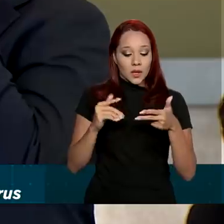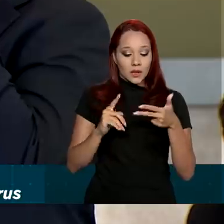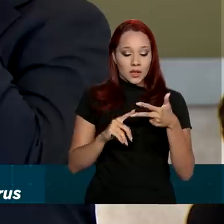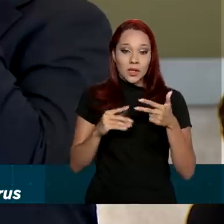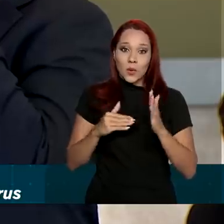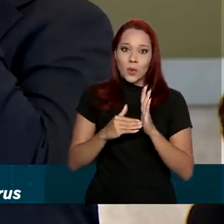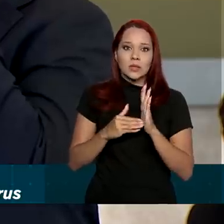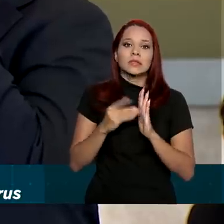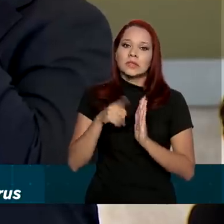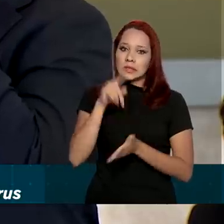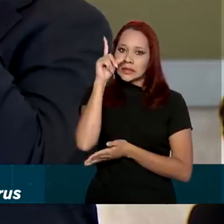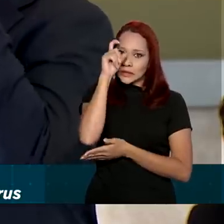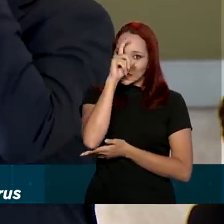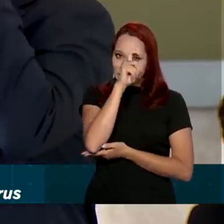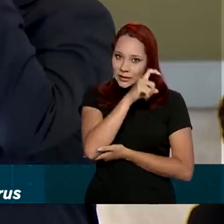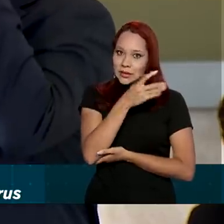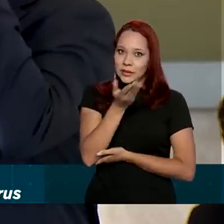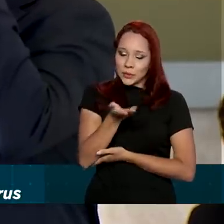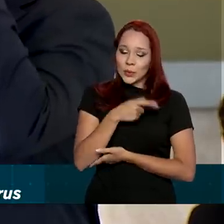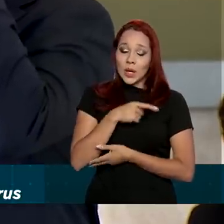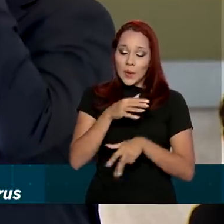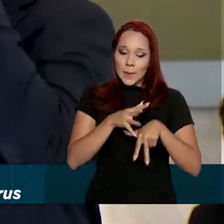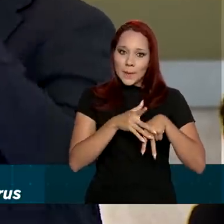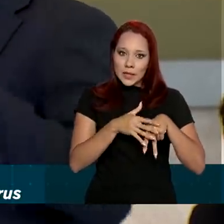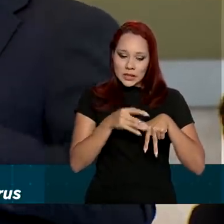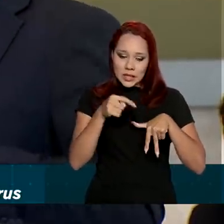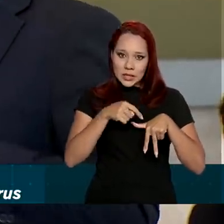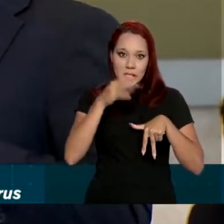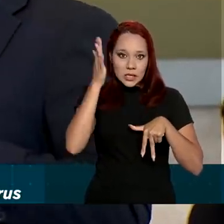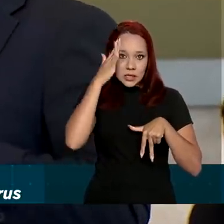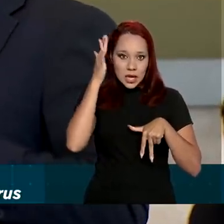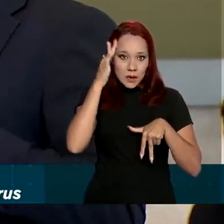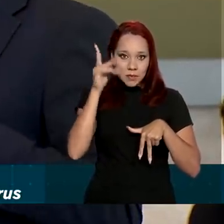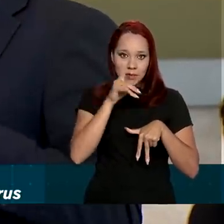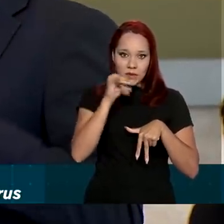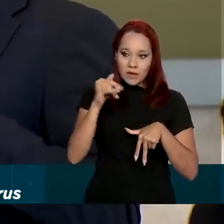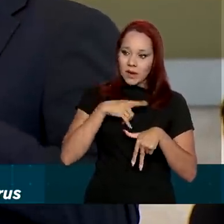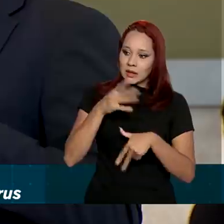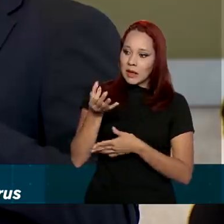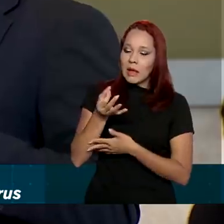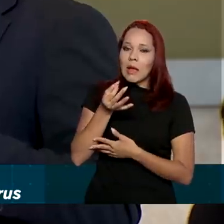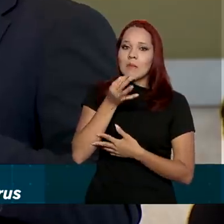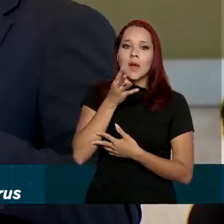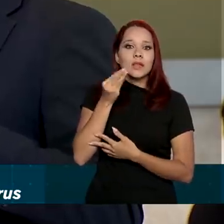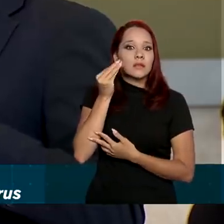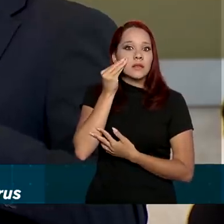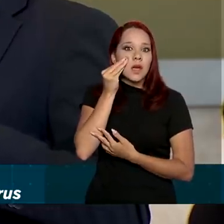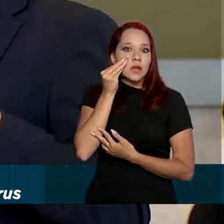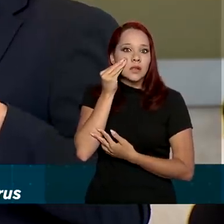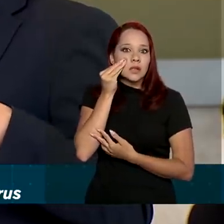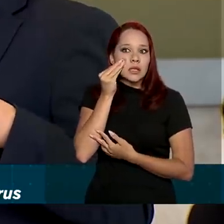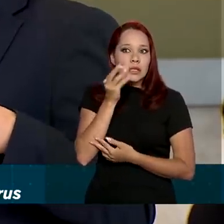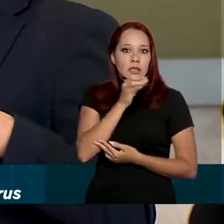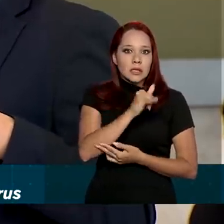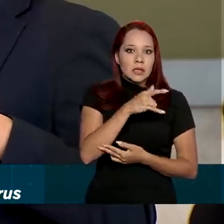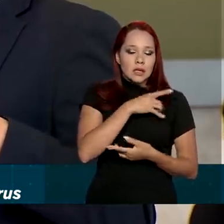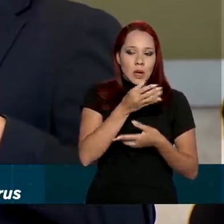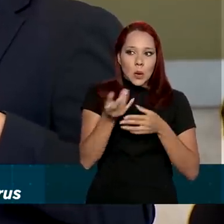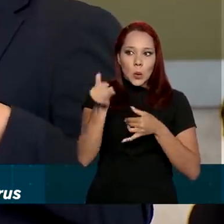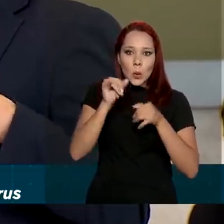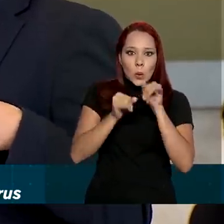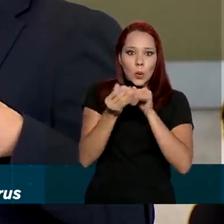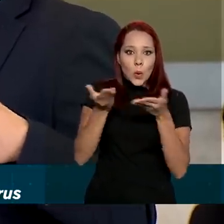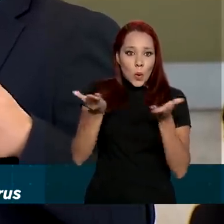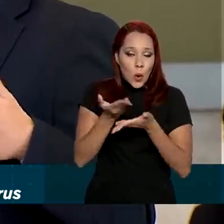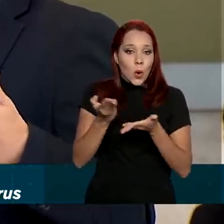complicada, o paciente saber que vai tomar uma substância que ainda está em teste quando existe um composto que hoje